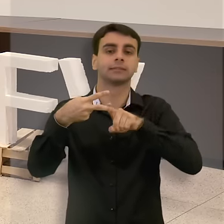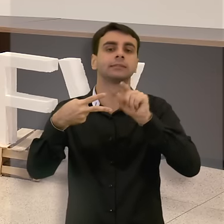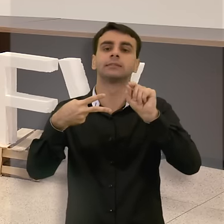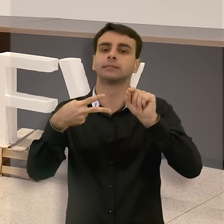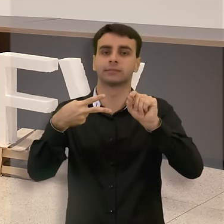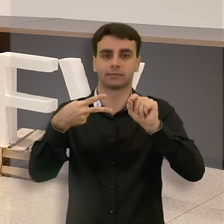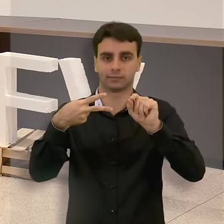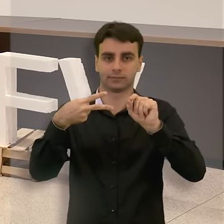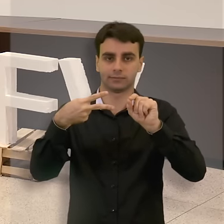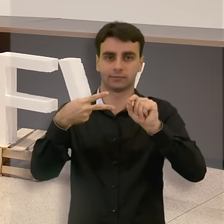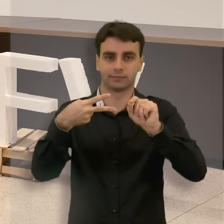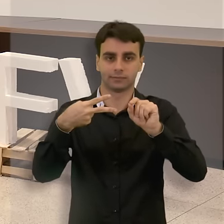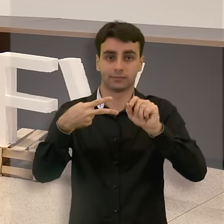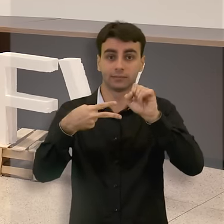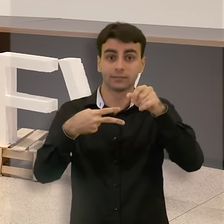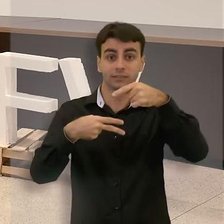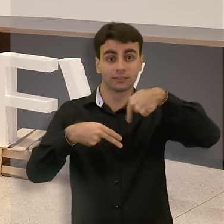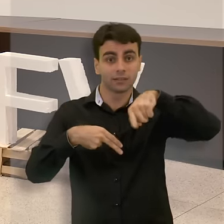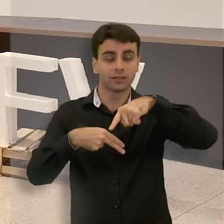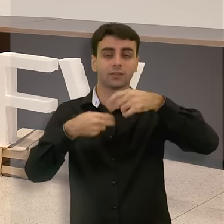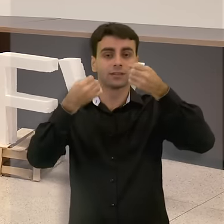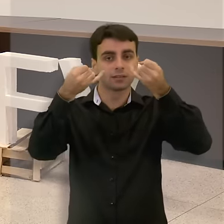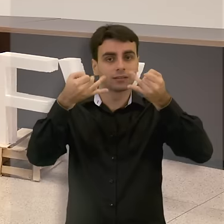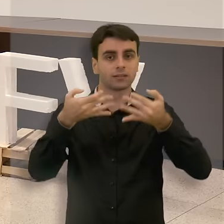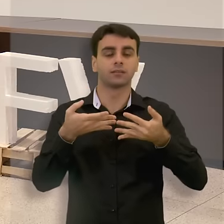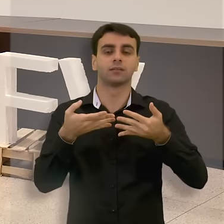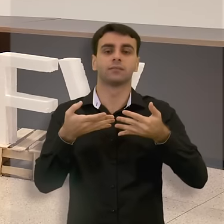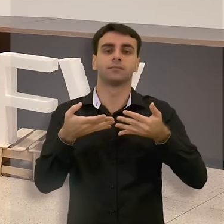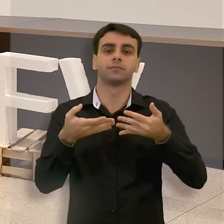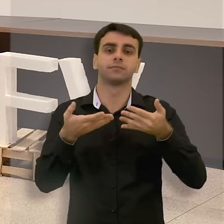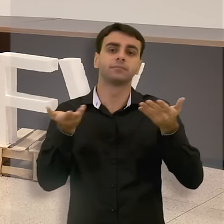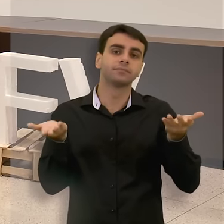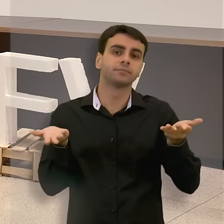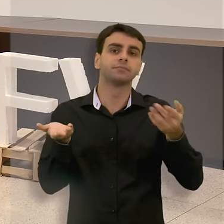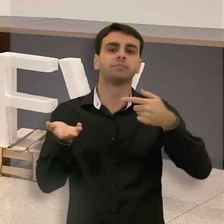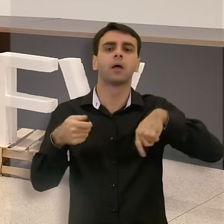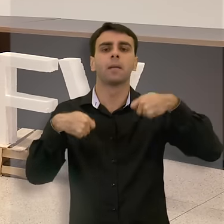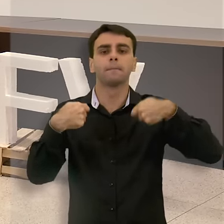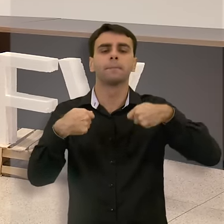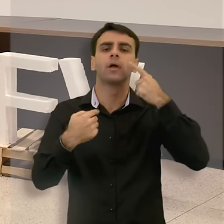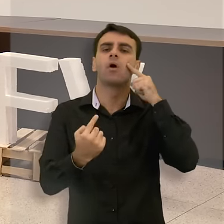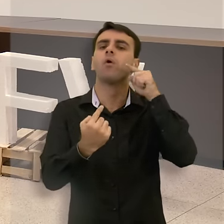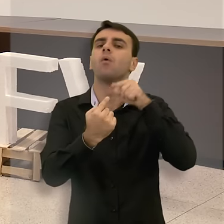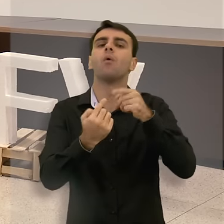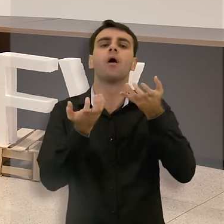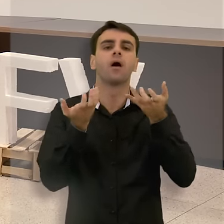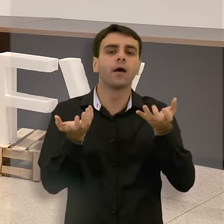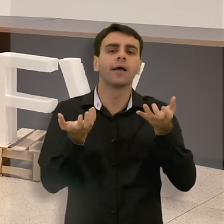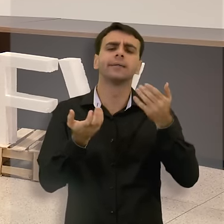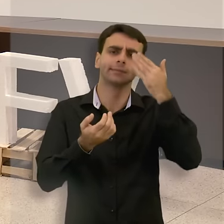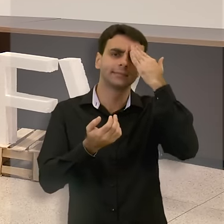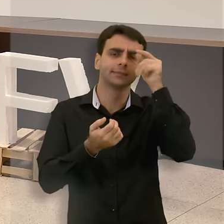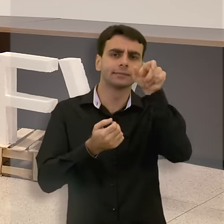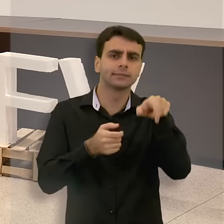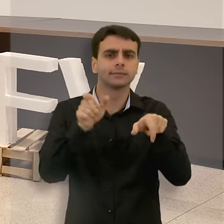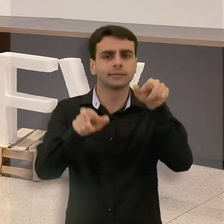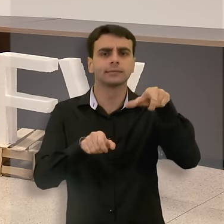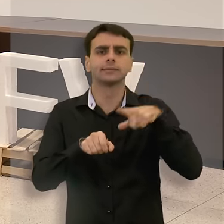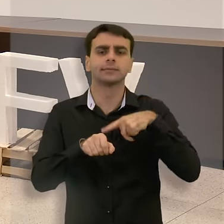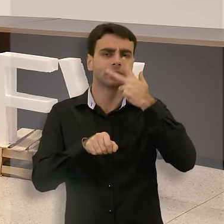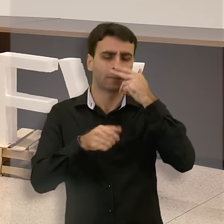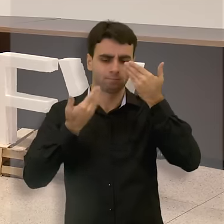quando a gente fala que a gente pretende, a gente vê que existem fatores